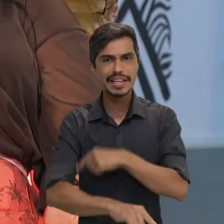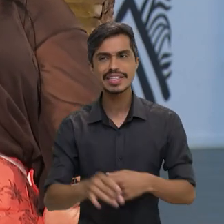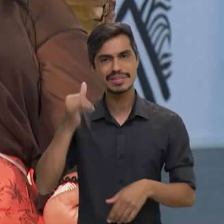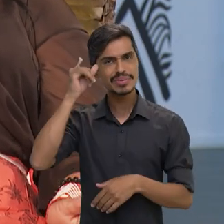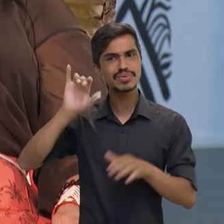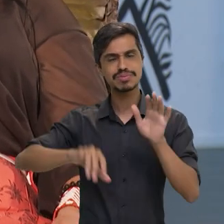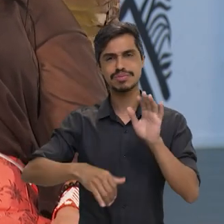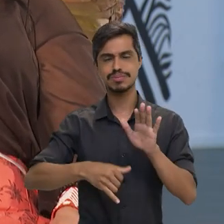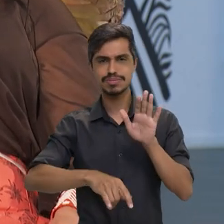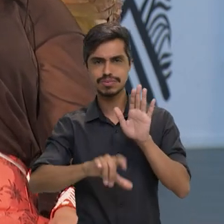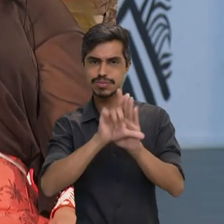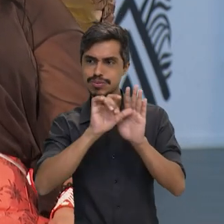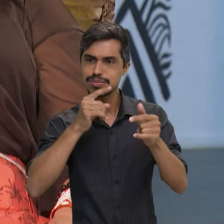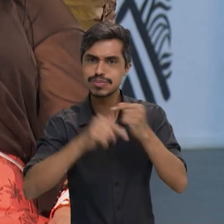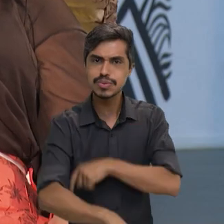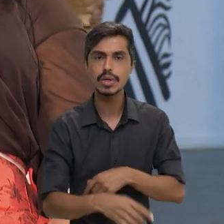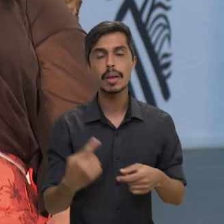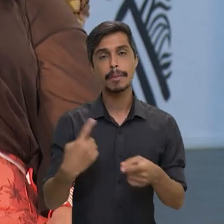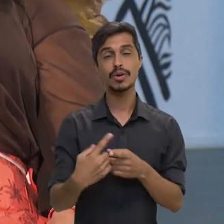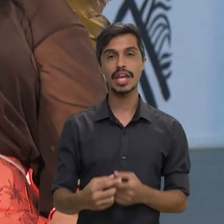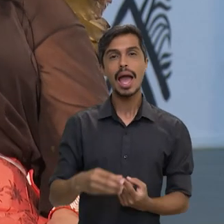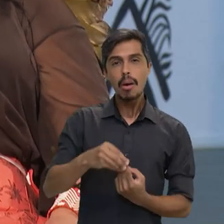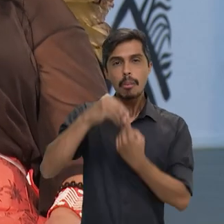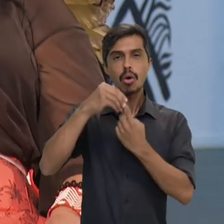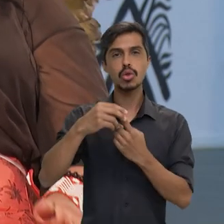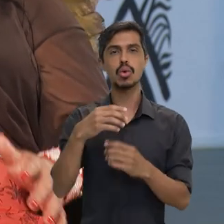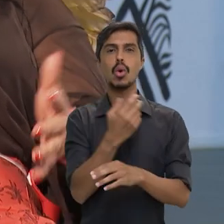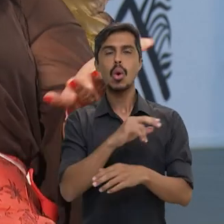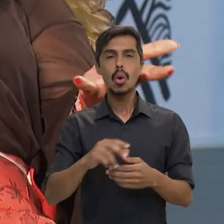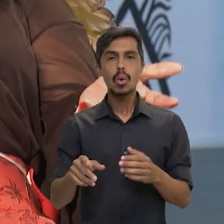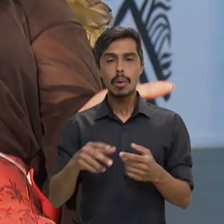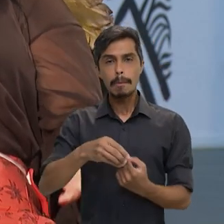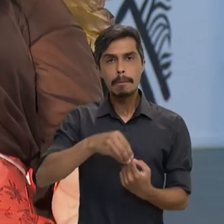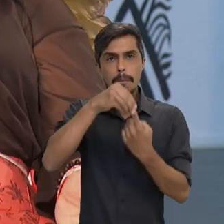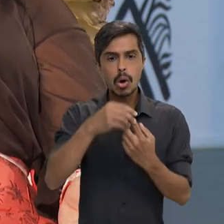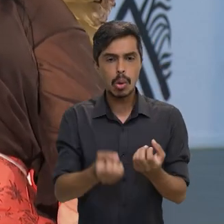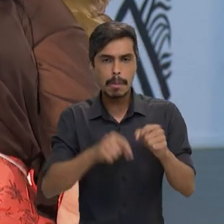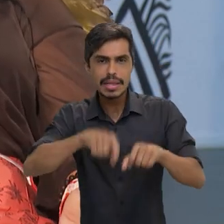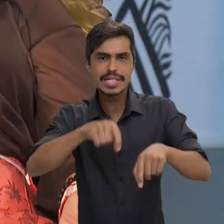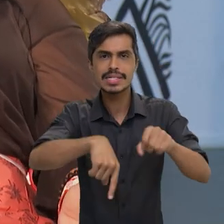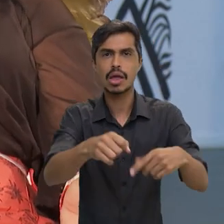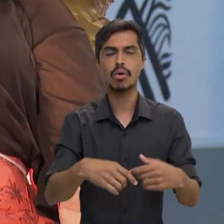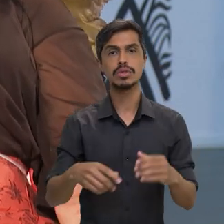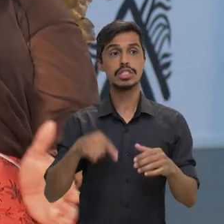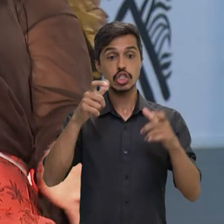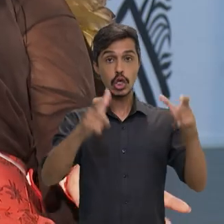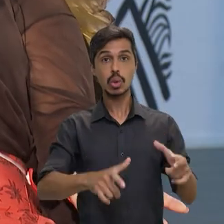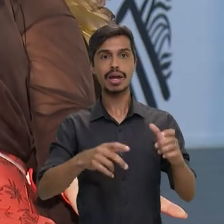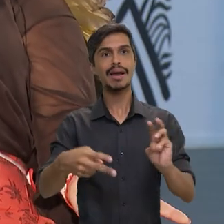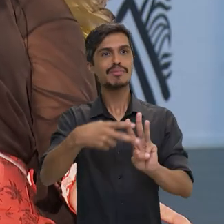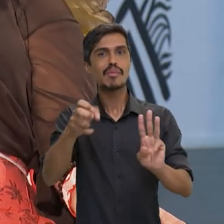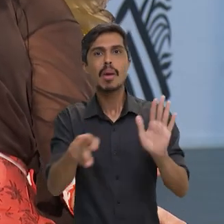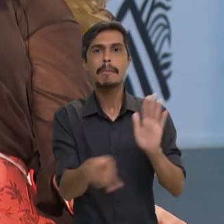gado ilegal, que provém dessas monoculturas, né? Em áreas da União, em terras indígenas, que é